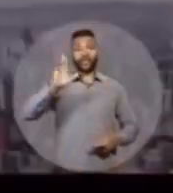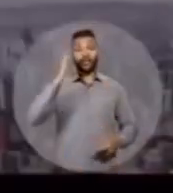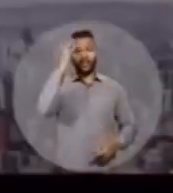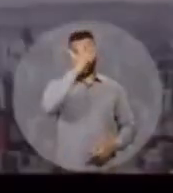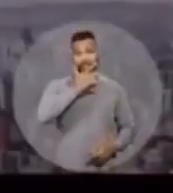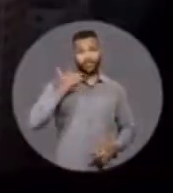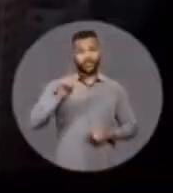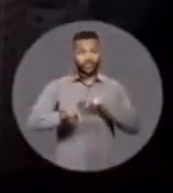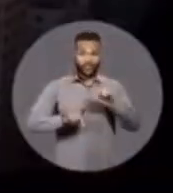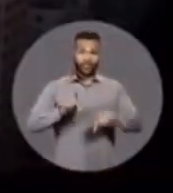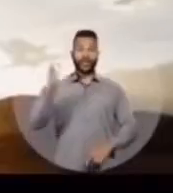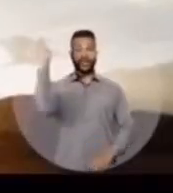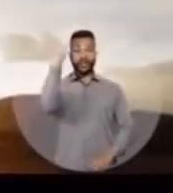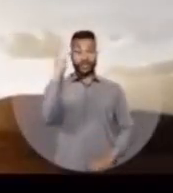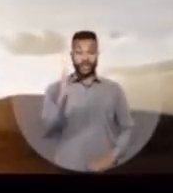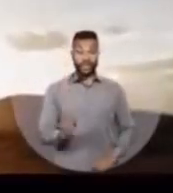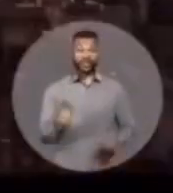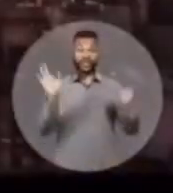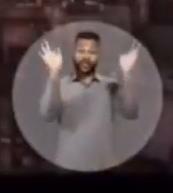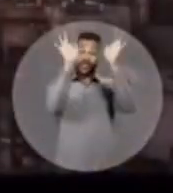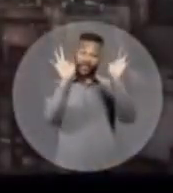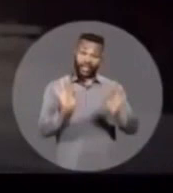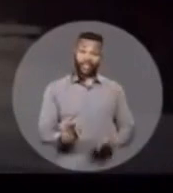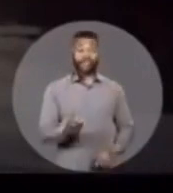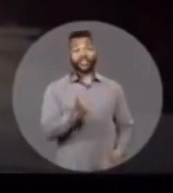É o Brasil feliz de novo.